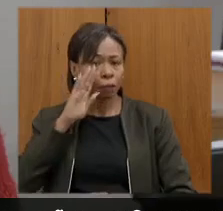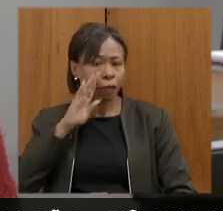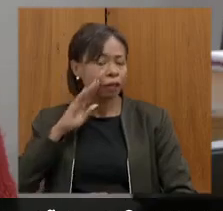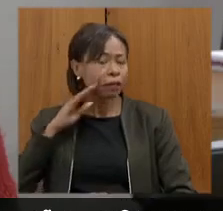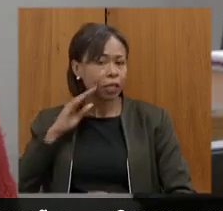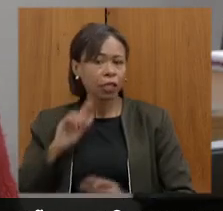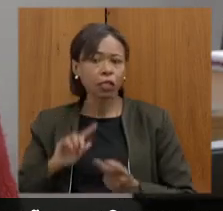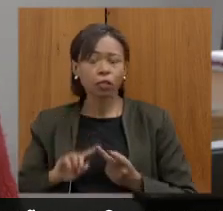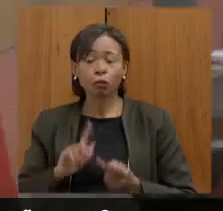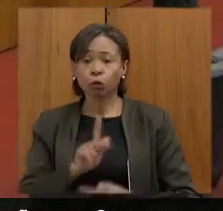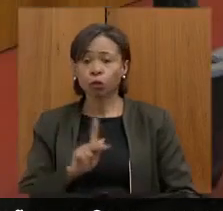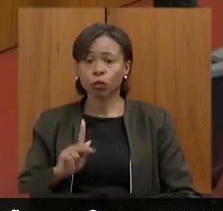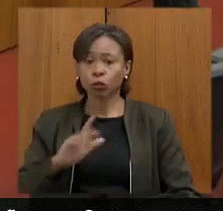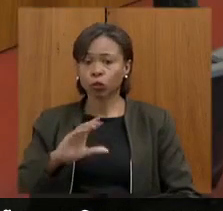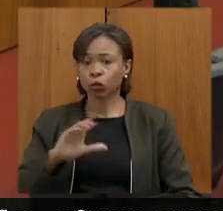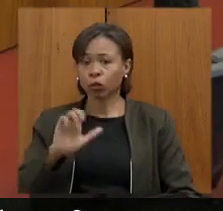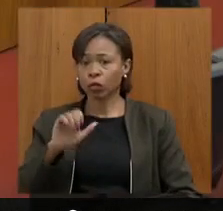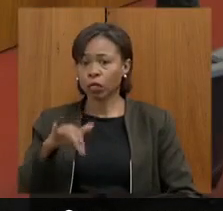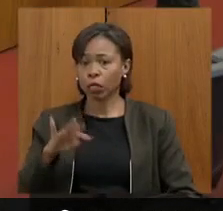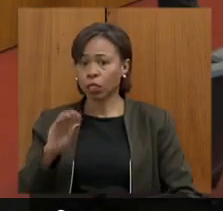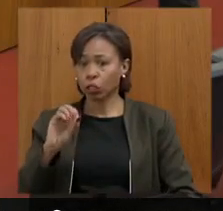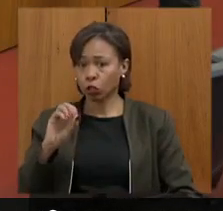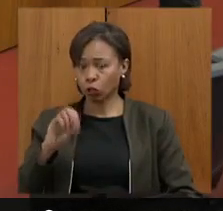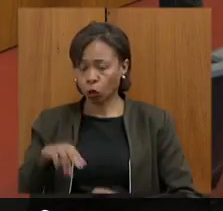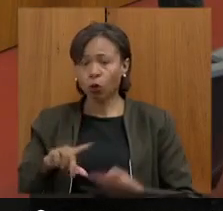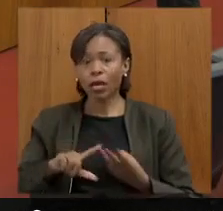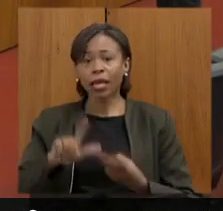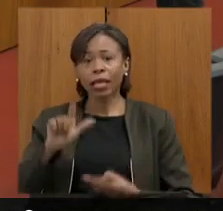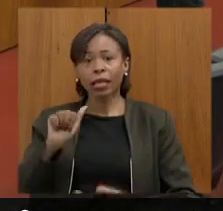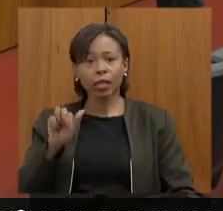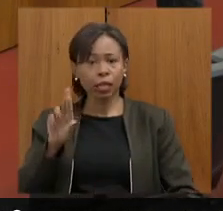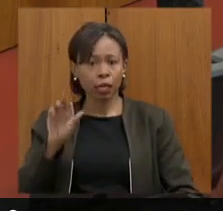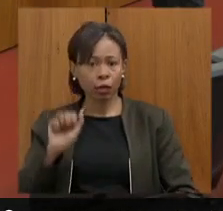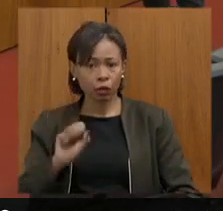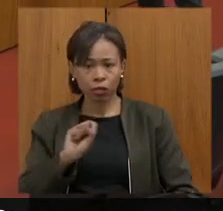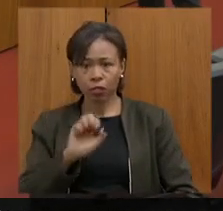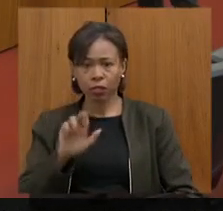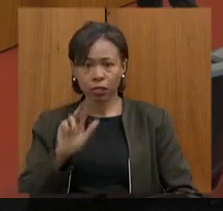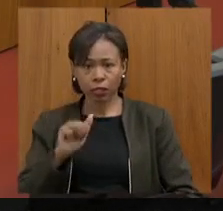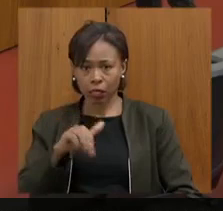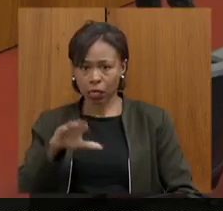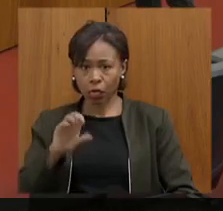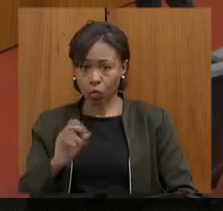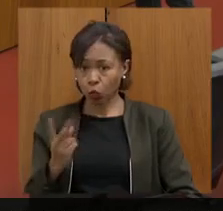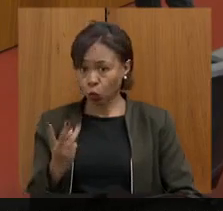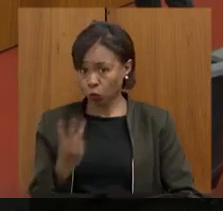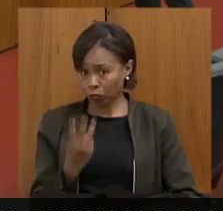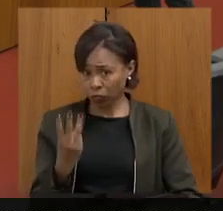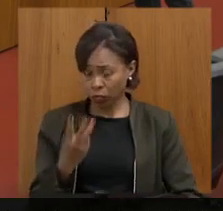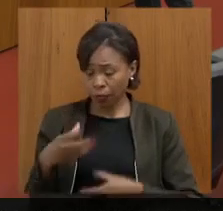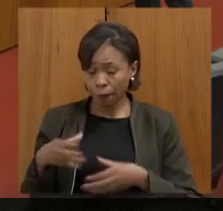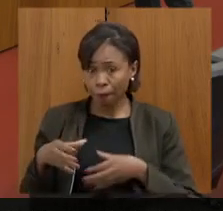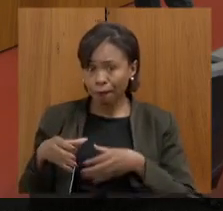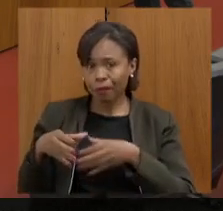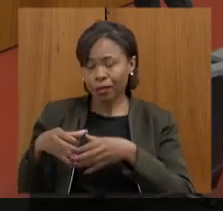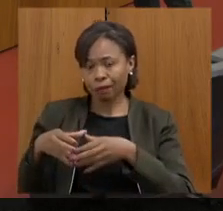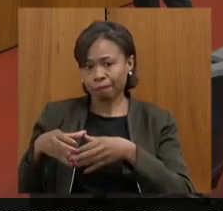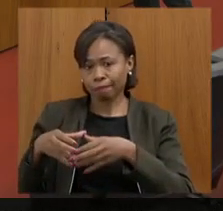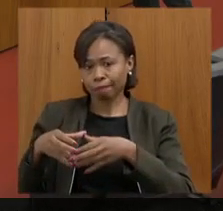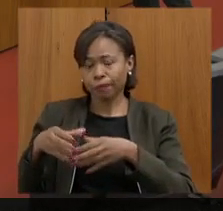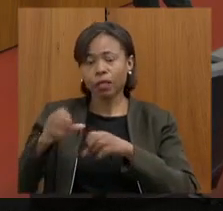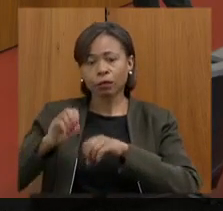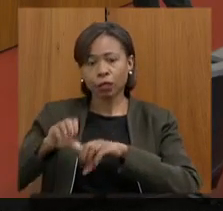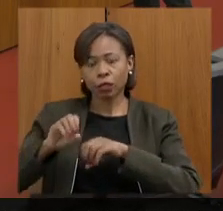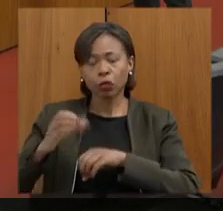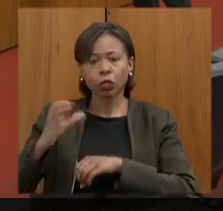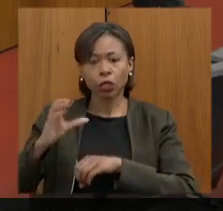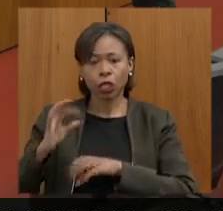professor Clayton e deputada Laura Serrano, ambos todos membros efetivos da Comissão de Educação,